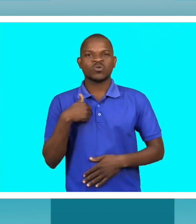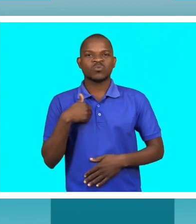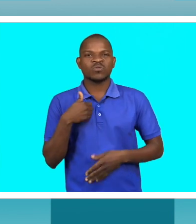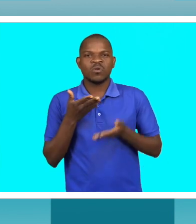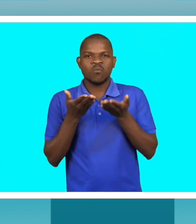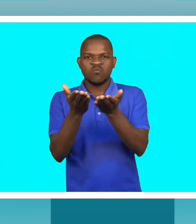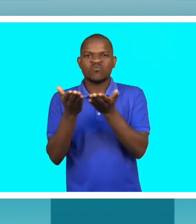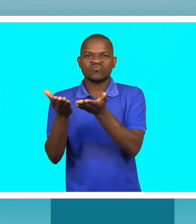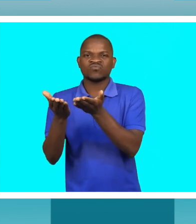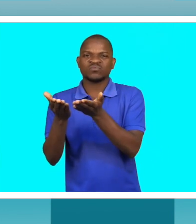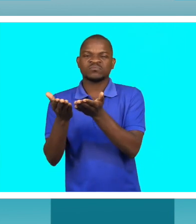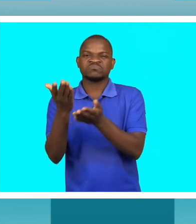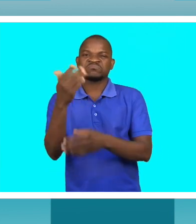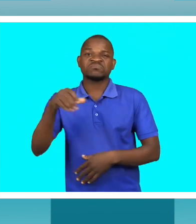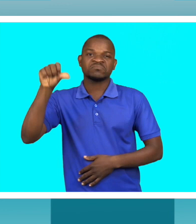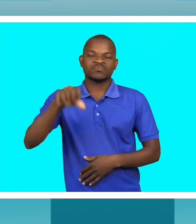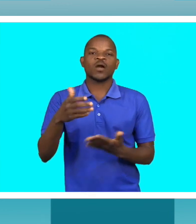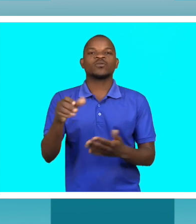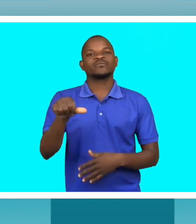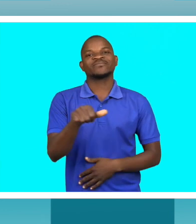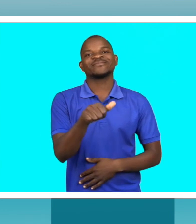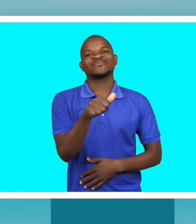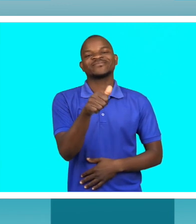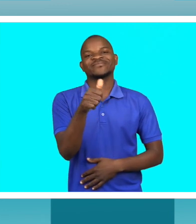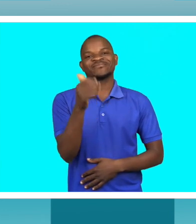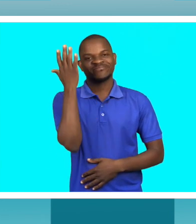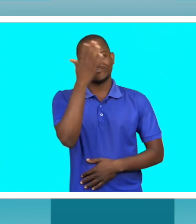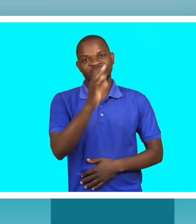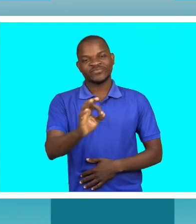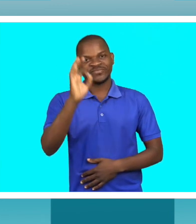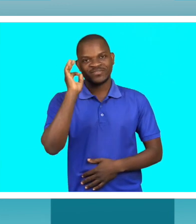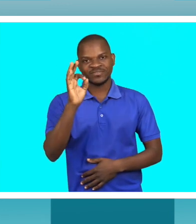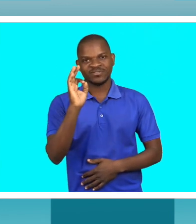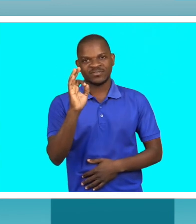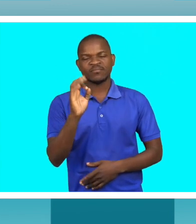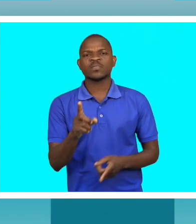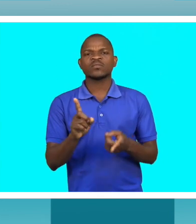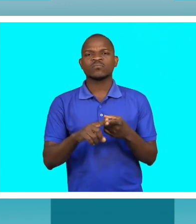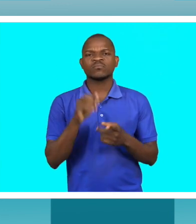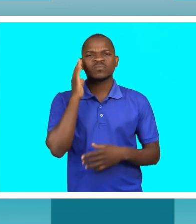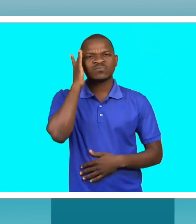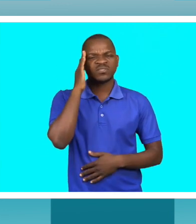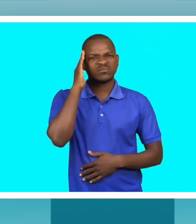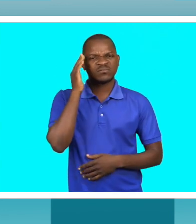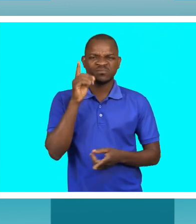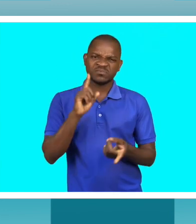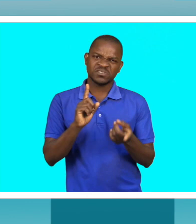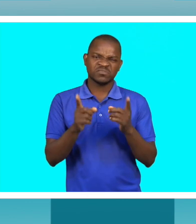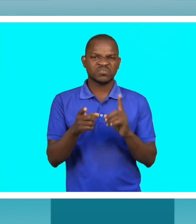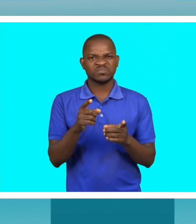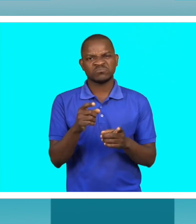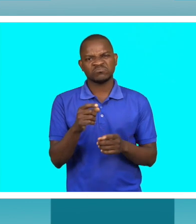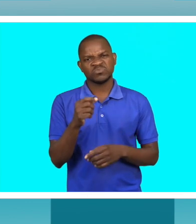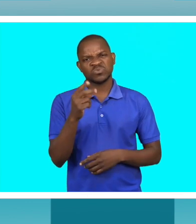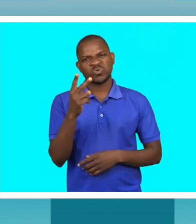em péssimas condições mas atualmente está tudo bonito e acho que até aos 3,